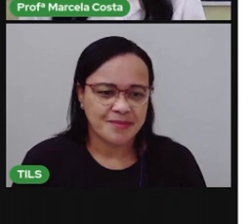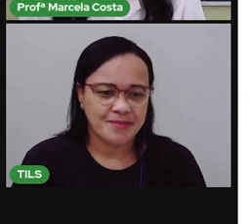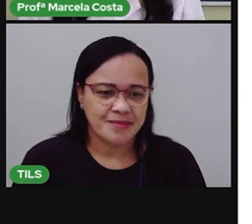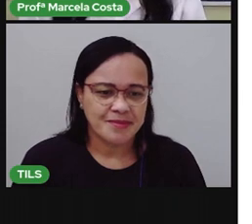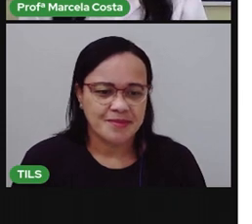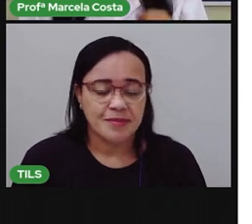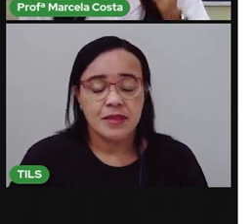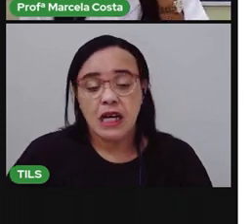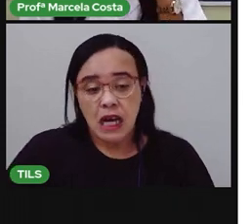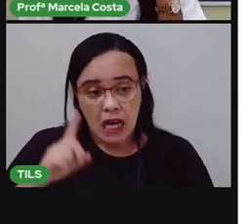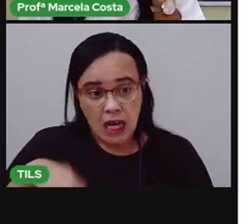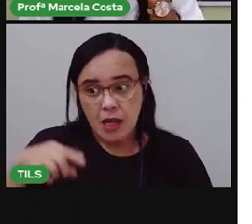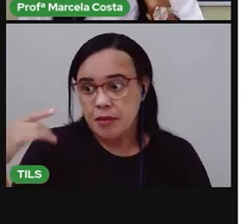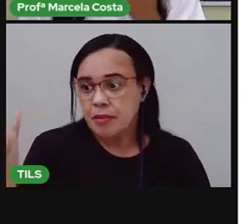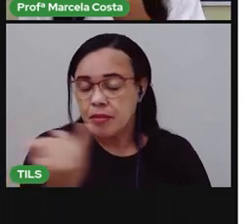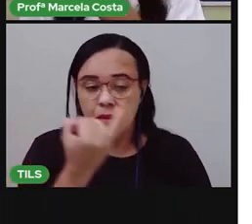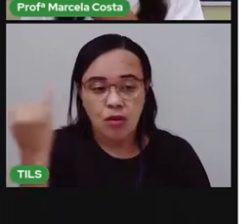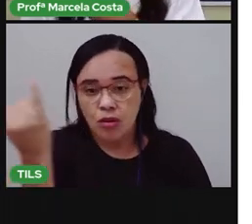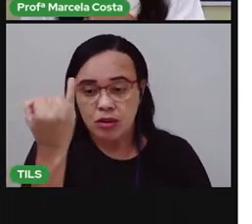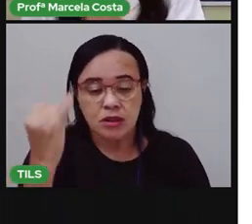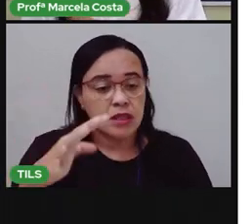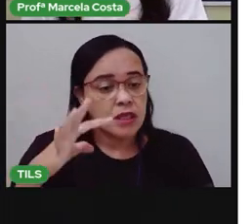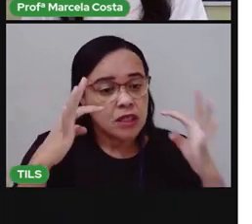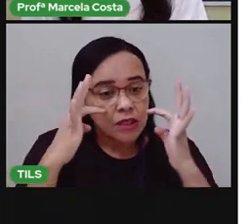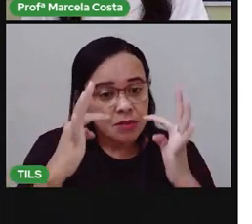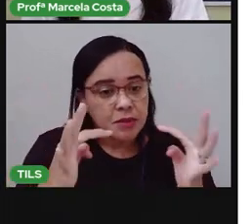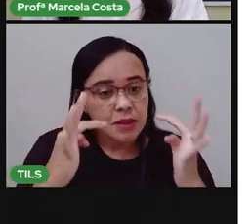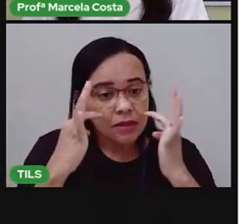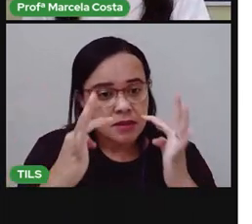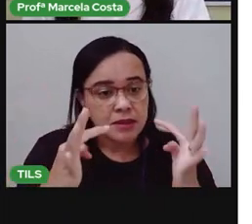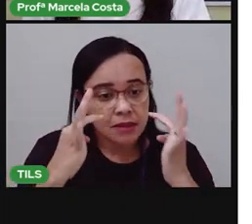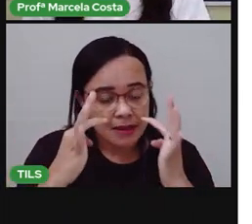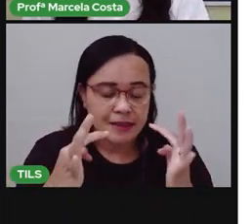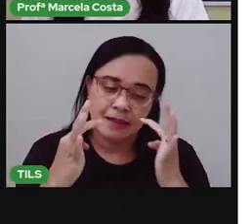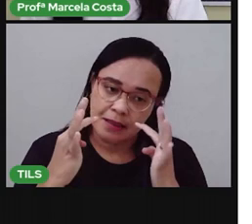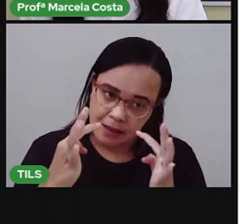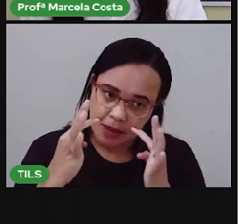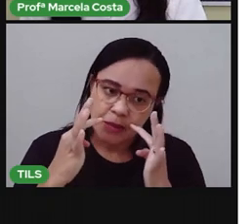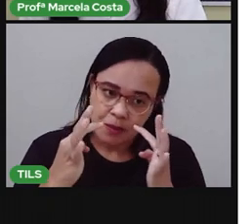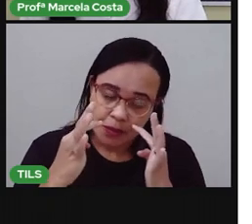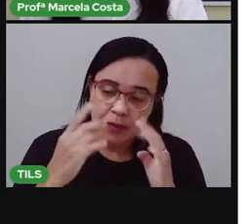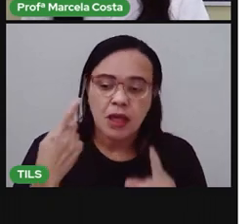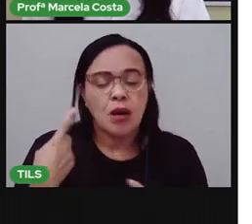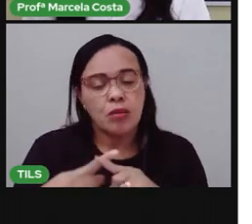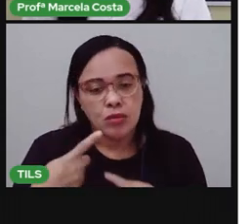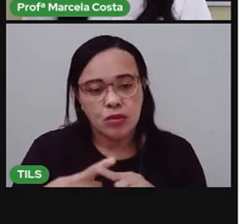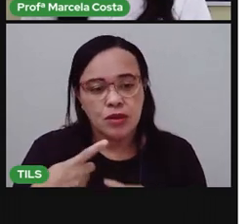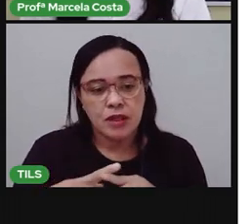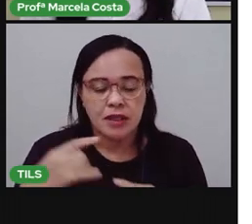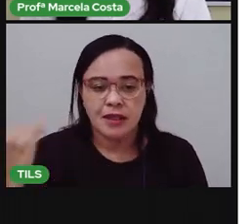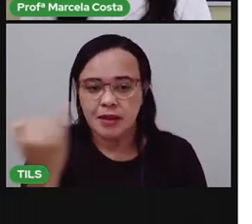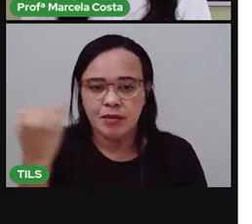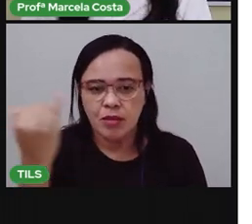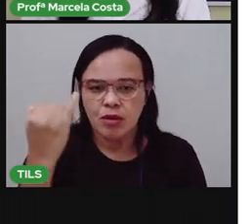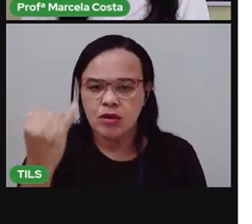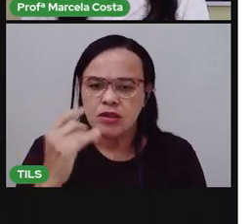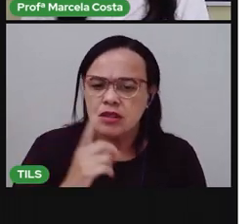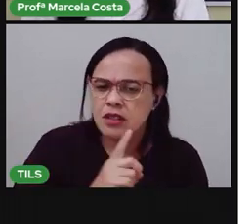É muito importante observar, crianças, essa composição. Até também para identificar se tem algum